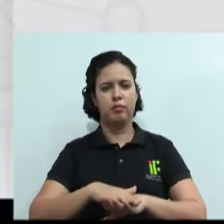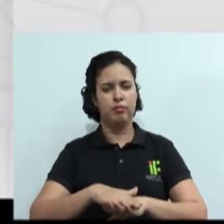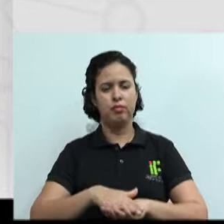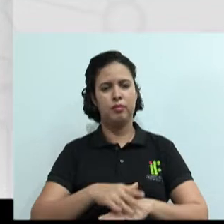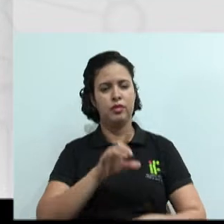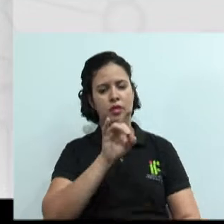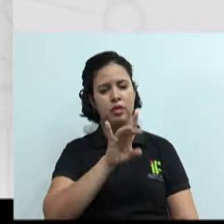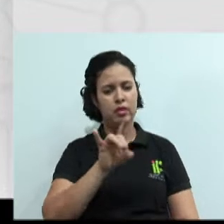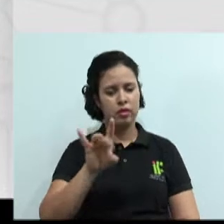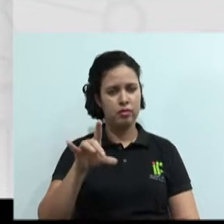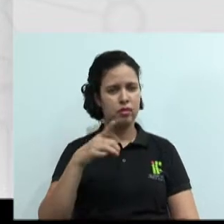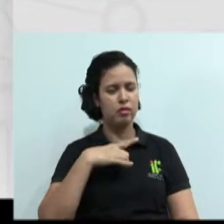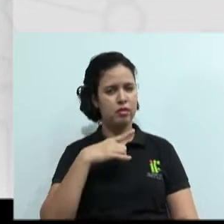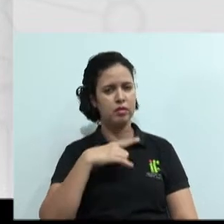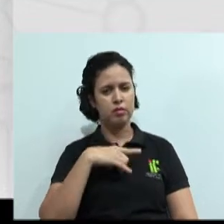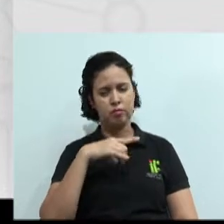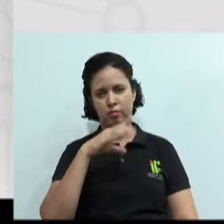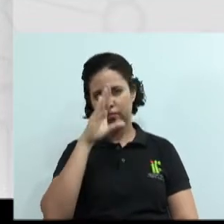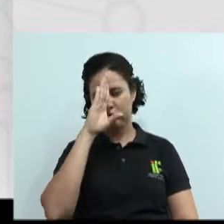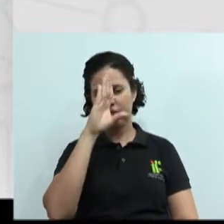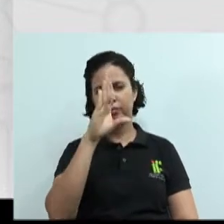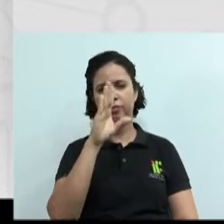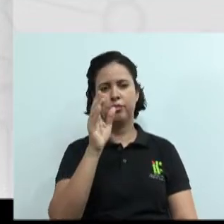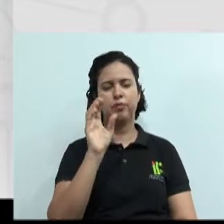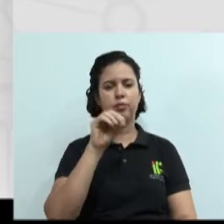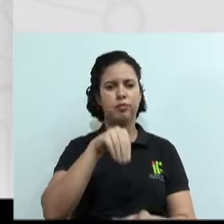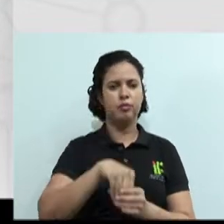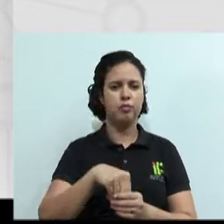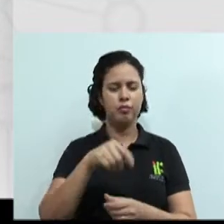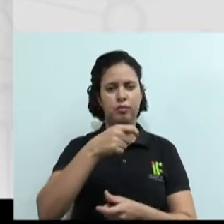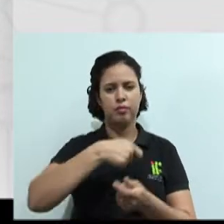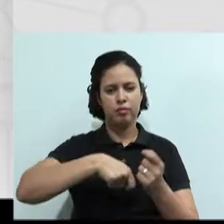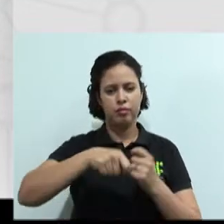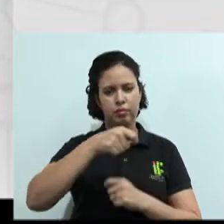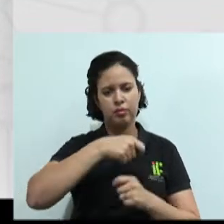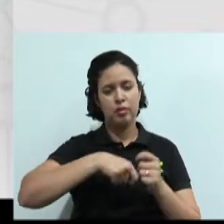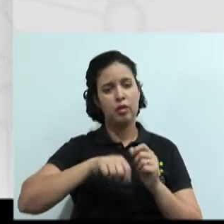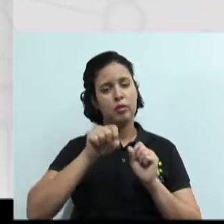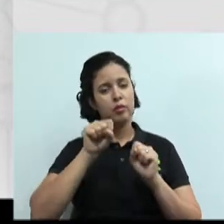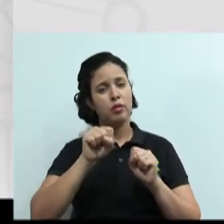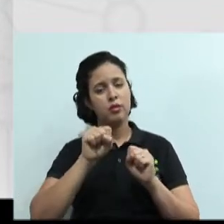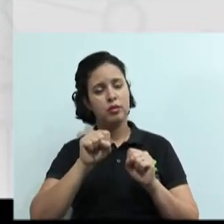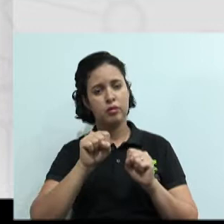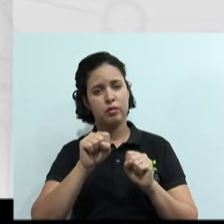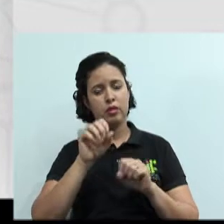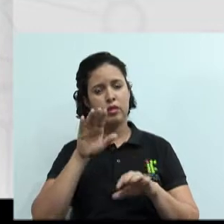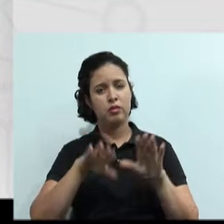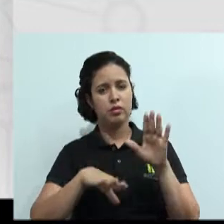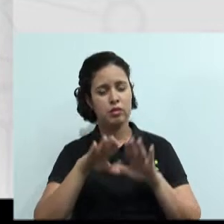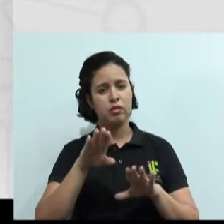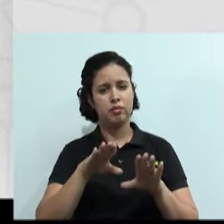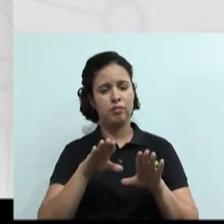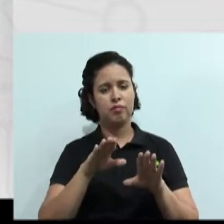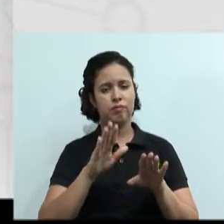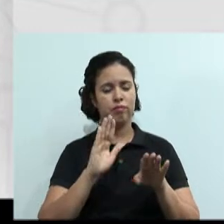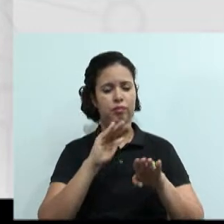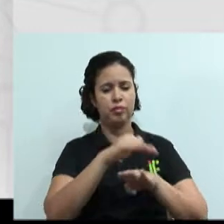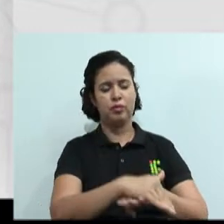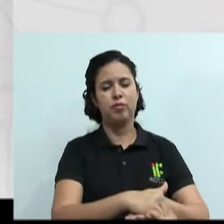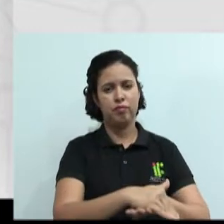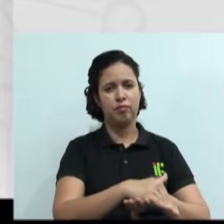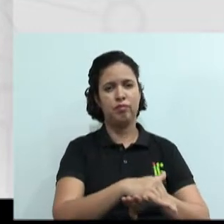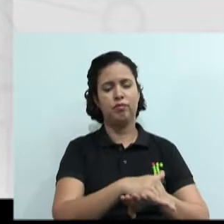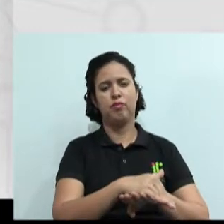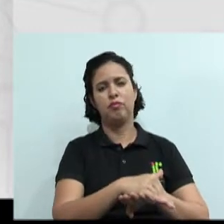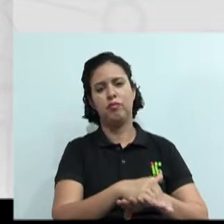prioridades na negociação e pode inadvertidamente prejudicar o outro. Ou seja, pode prejudicar o outro sem